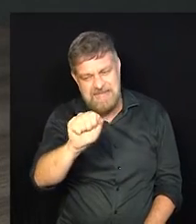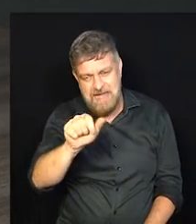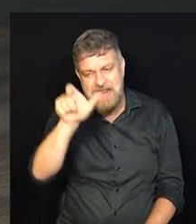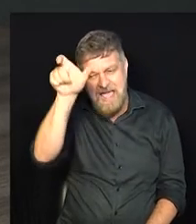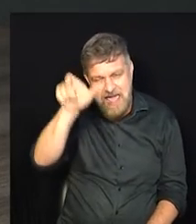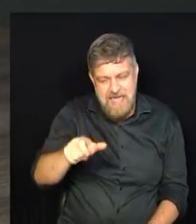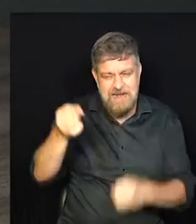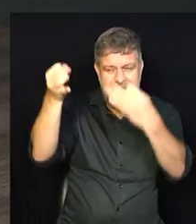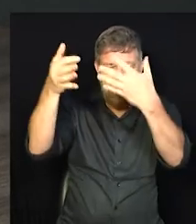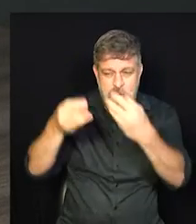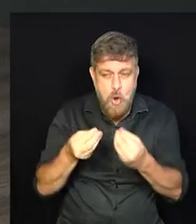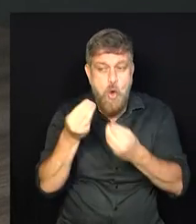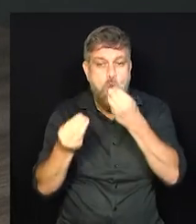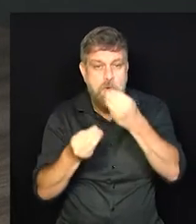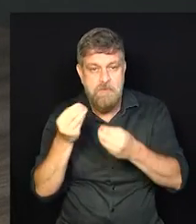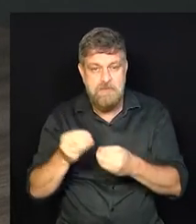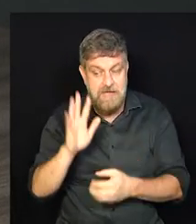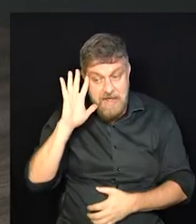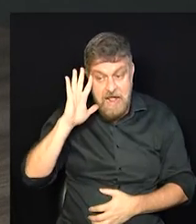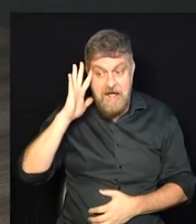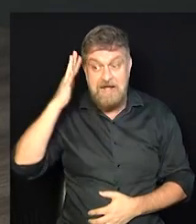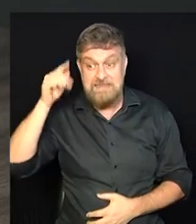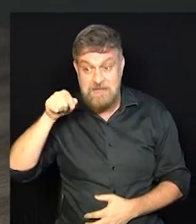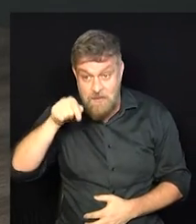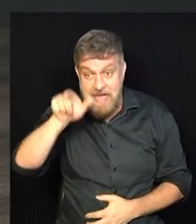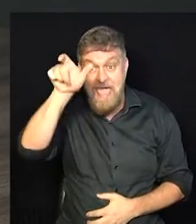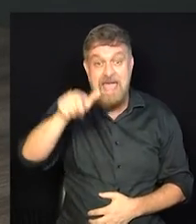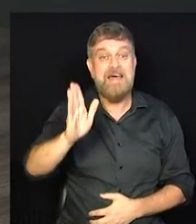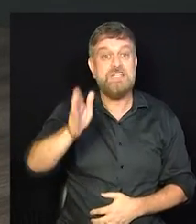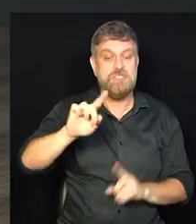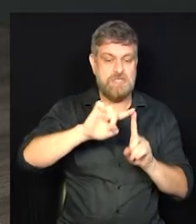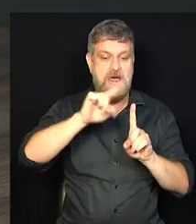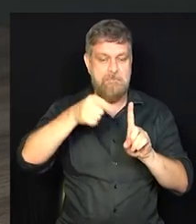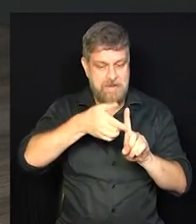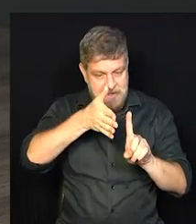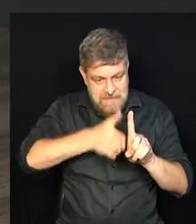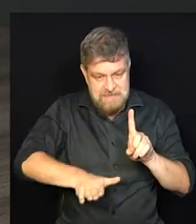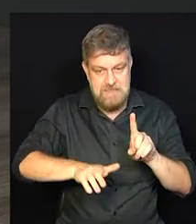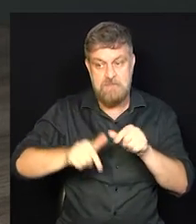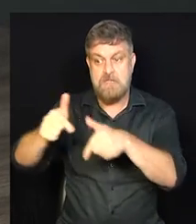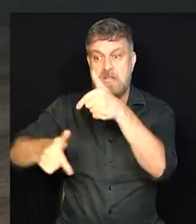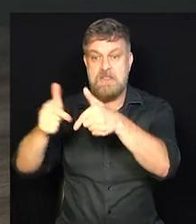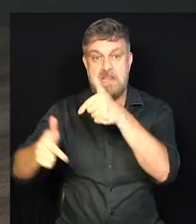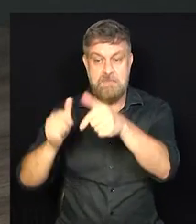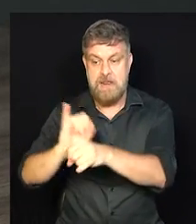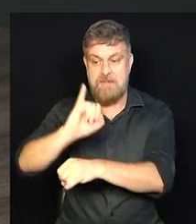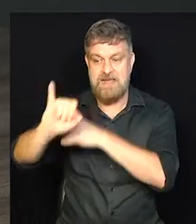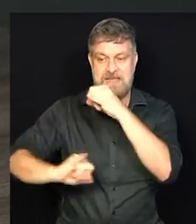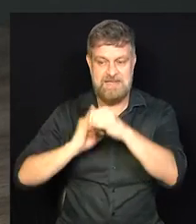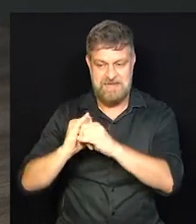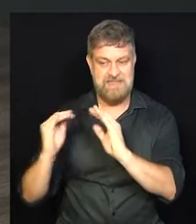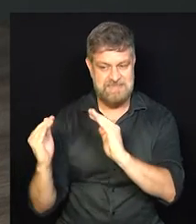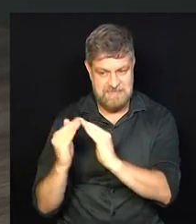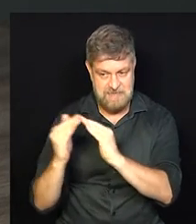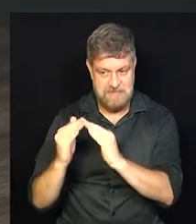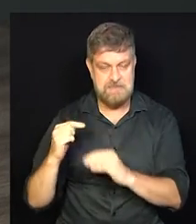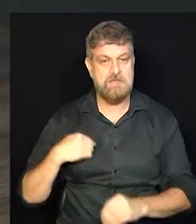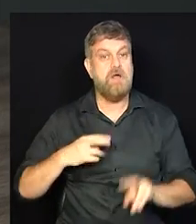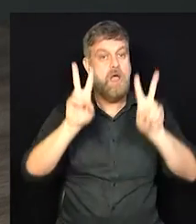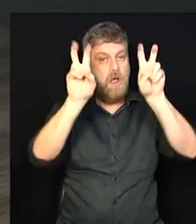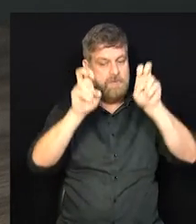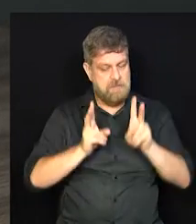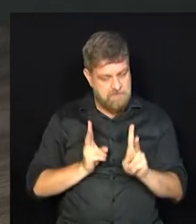decisão de empreender após a maternidade. E agora, a gente vai continuar ainda nesse